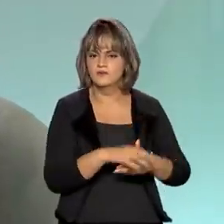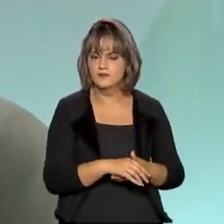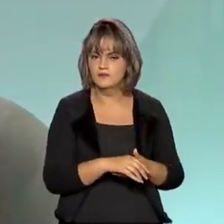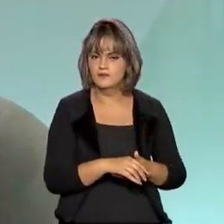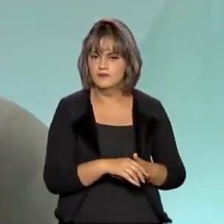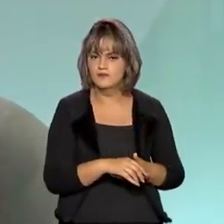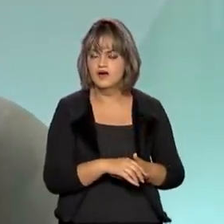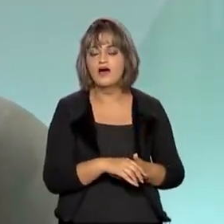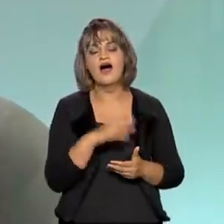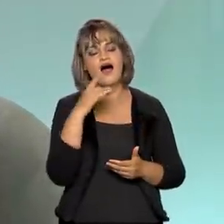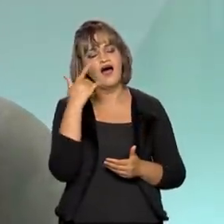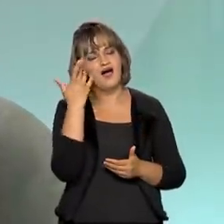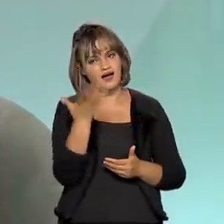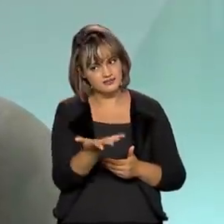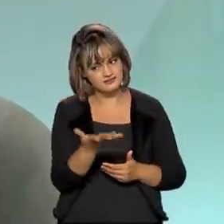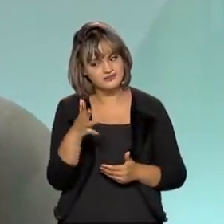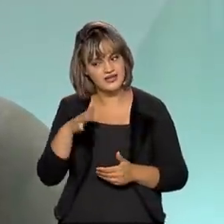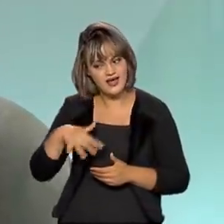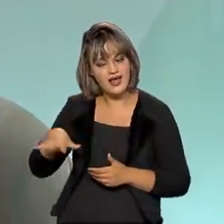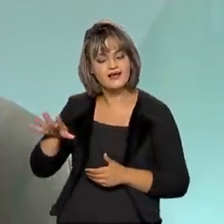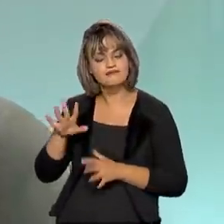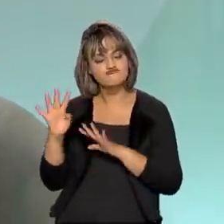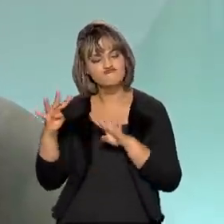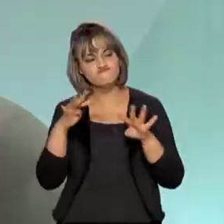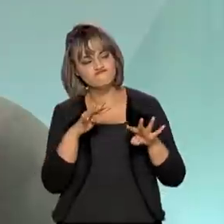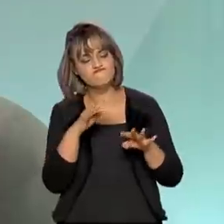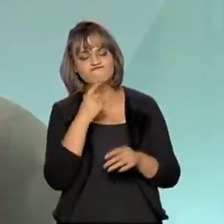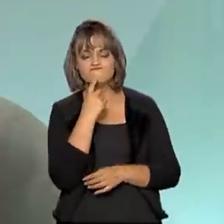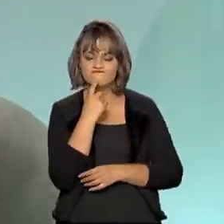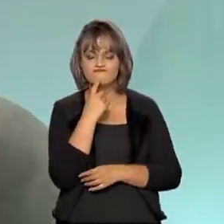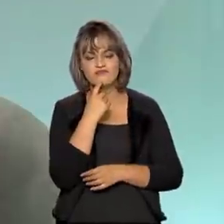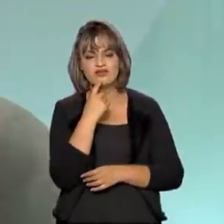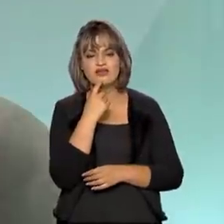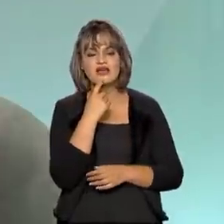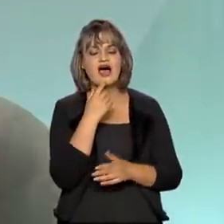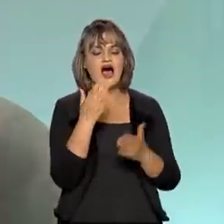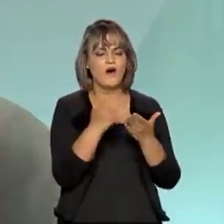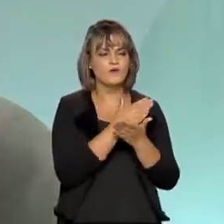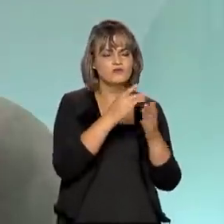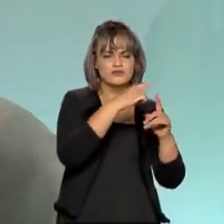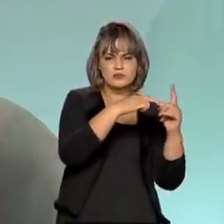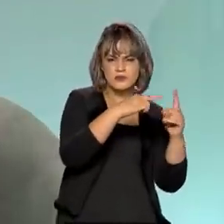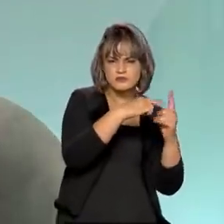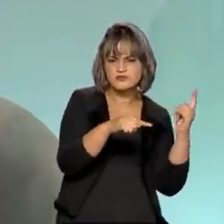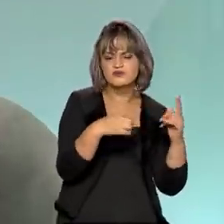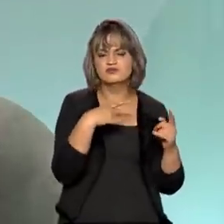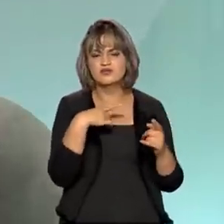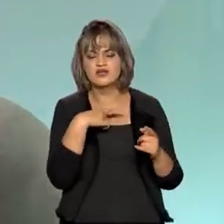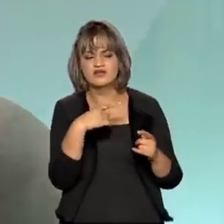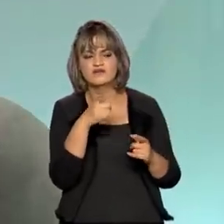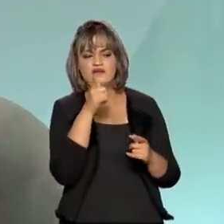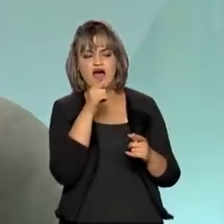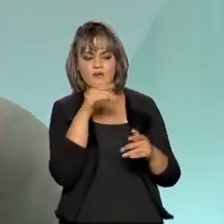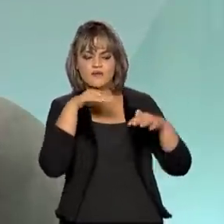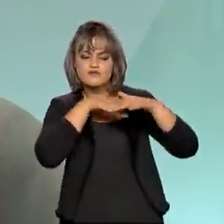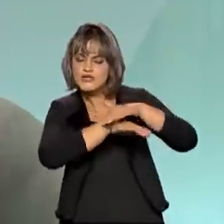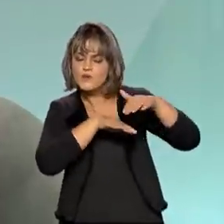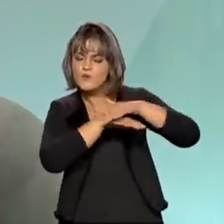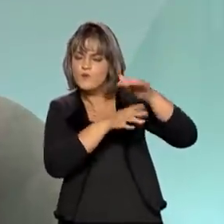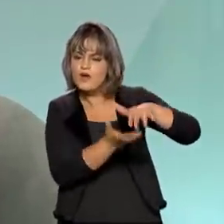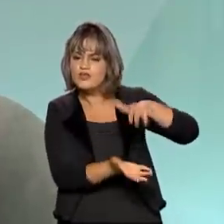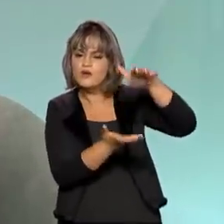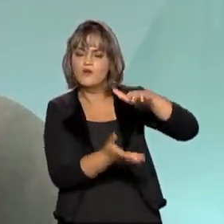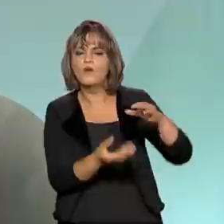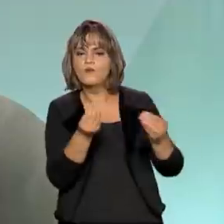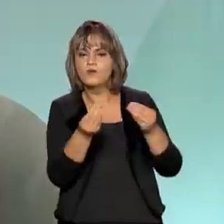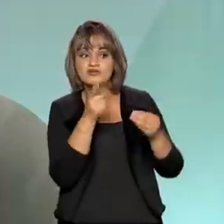basicamente, restringindo, tirando algumas restrições relativas a níveis mínimos de armazenamento. Então, se tem